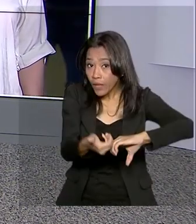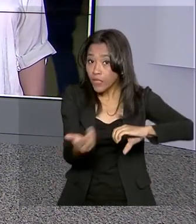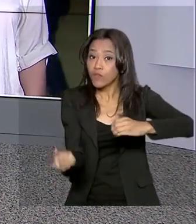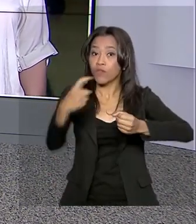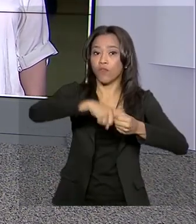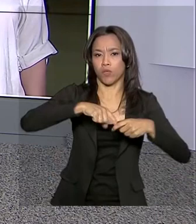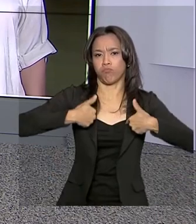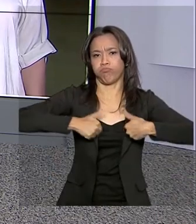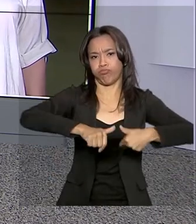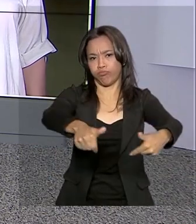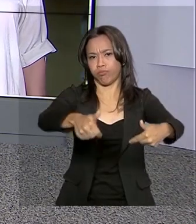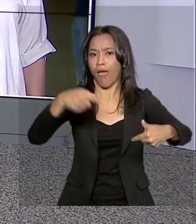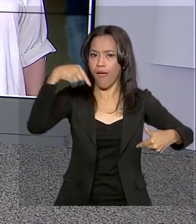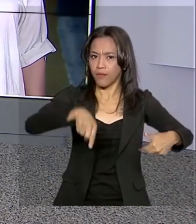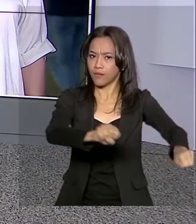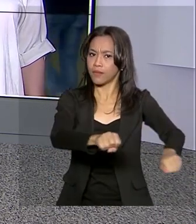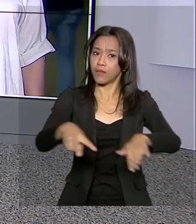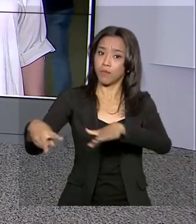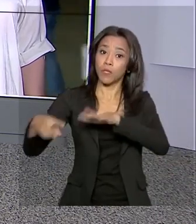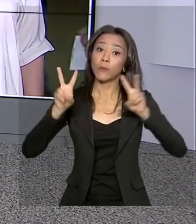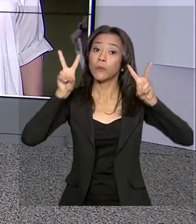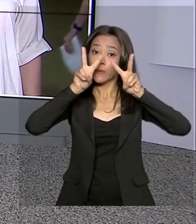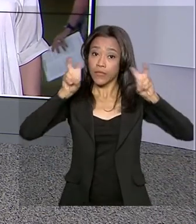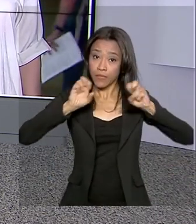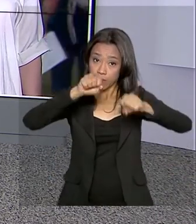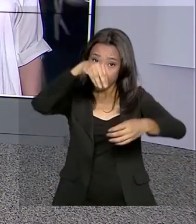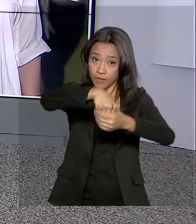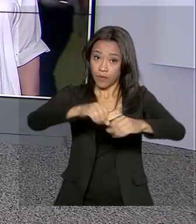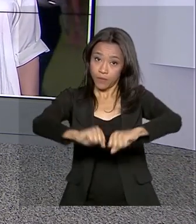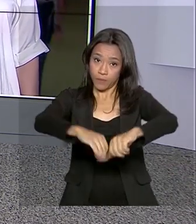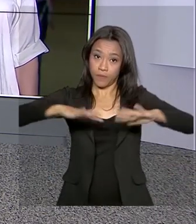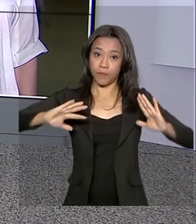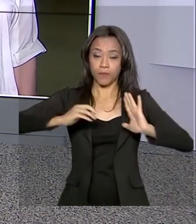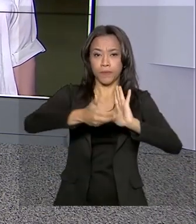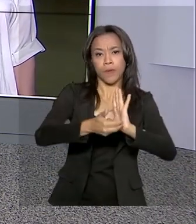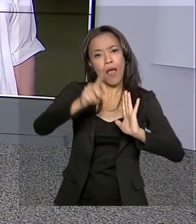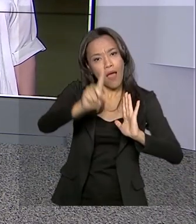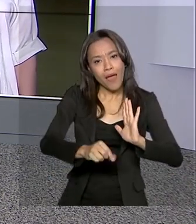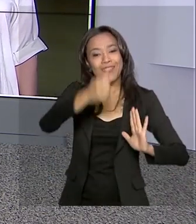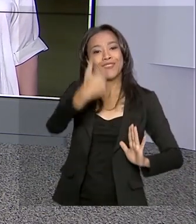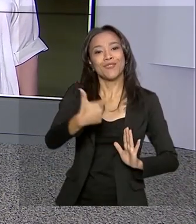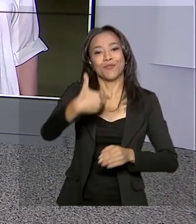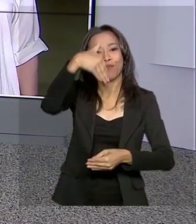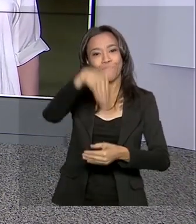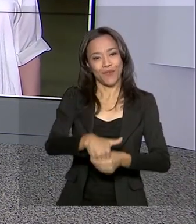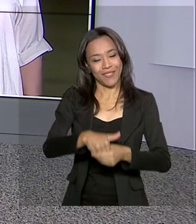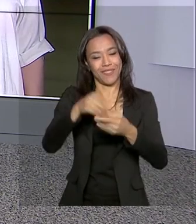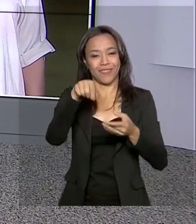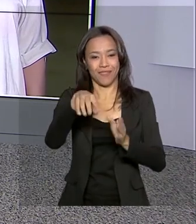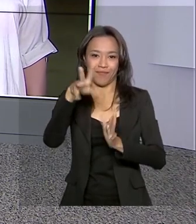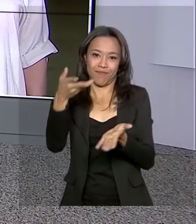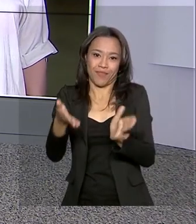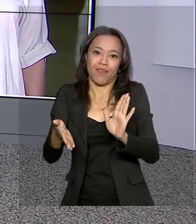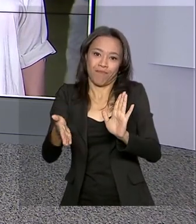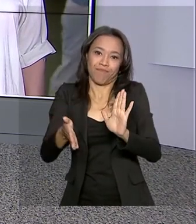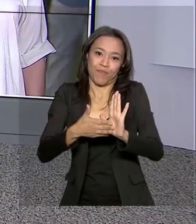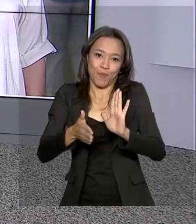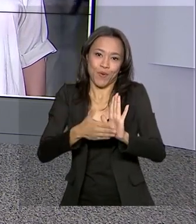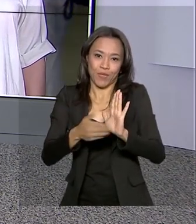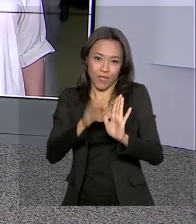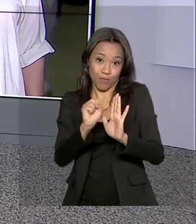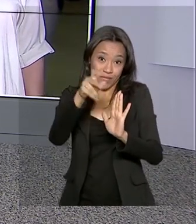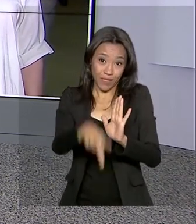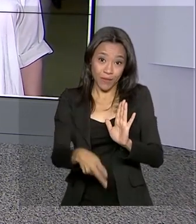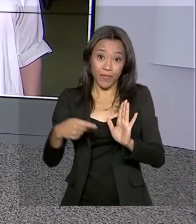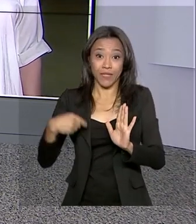atividades esta semana. E na pauta da Câmara, o segundo turno da reforma da Previdência. Quem acompanha e traz os detalhes para a gente, a repórter Selma Dias.